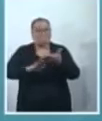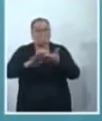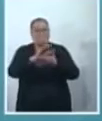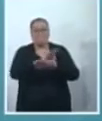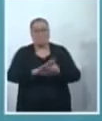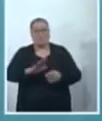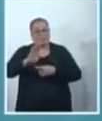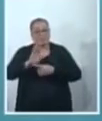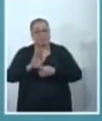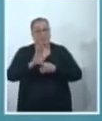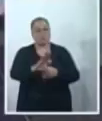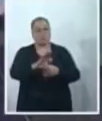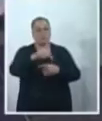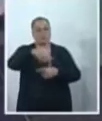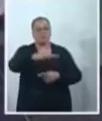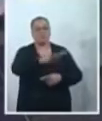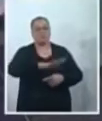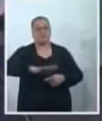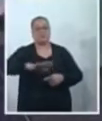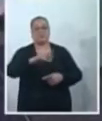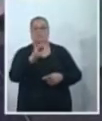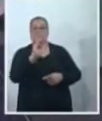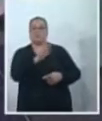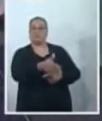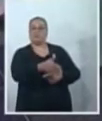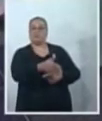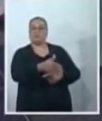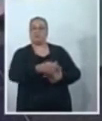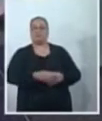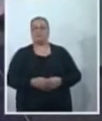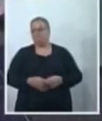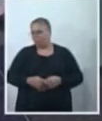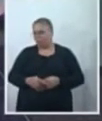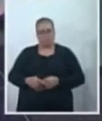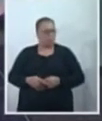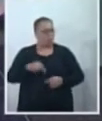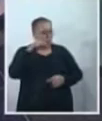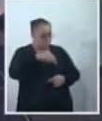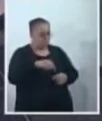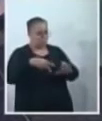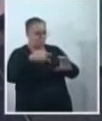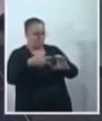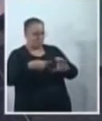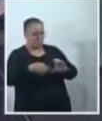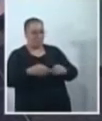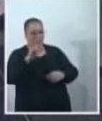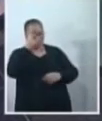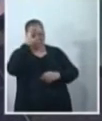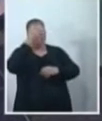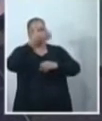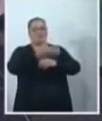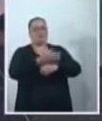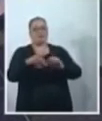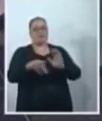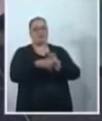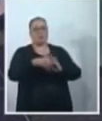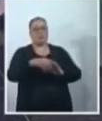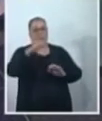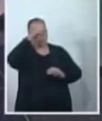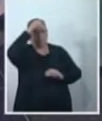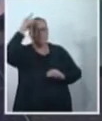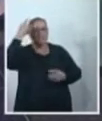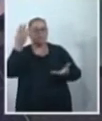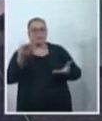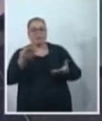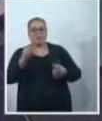social direta. Vereadora, aqui na Câmara, esse debate com, por exemplo, o líder do prefeito ou essa liderança aqui do